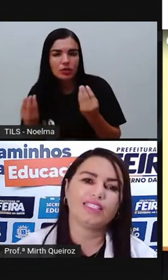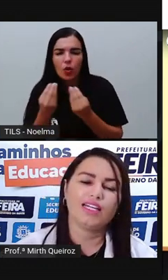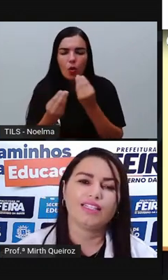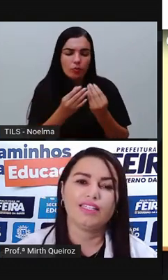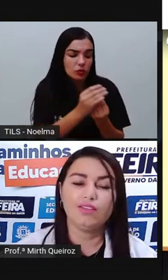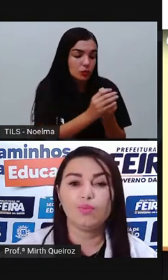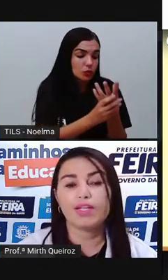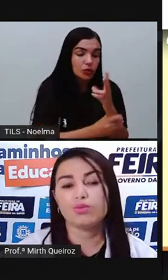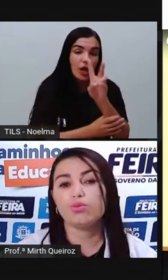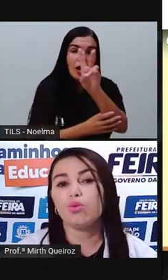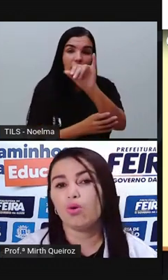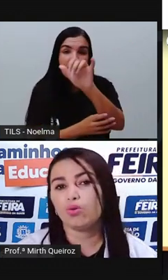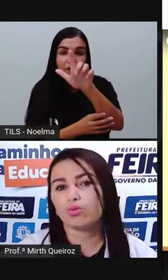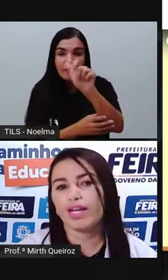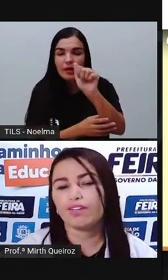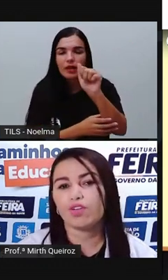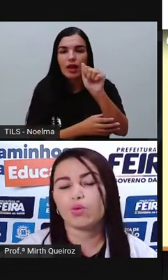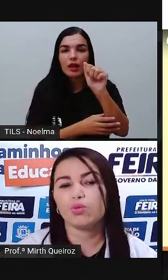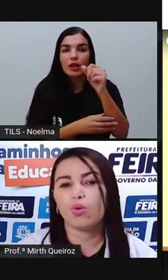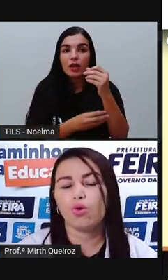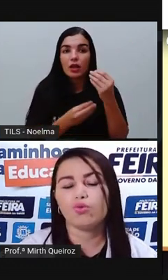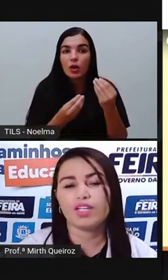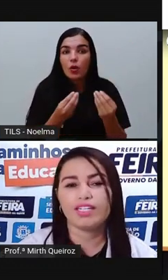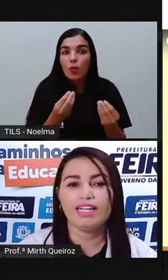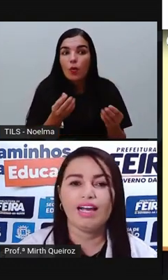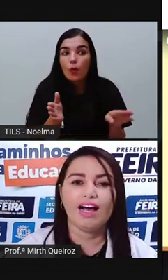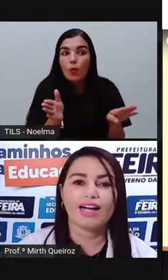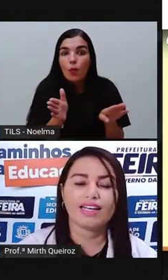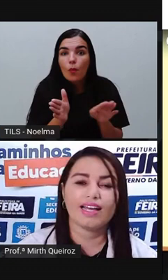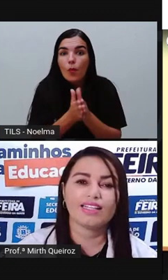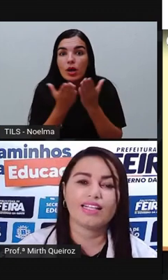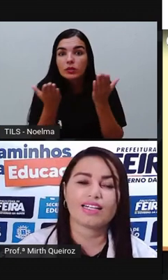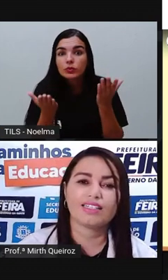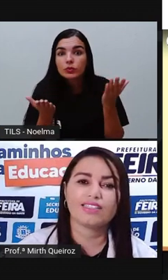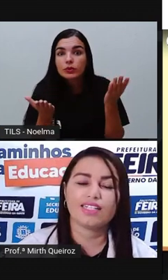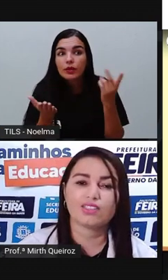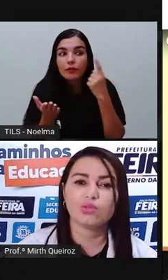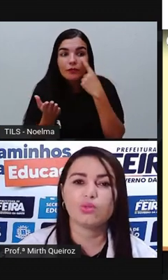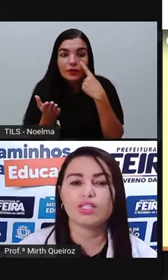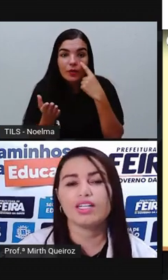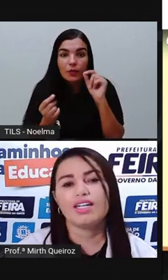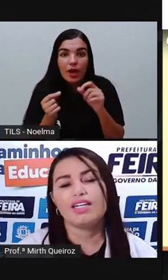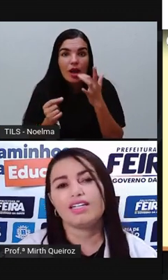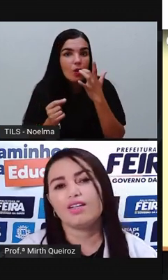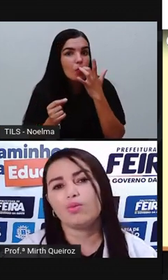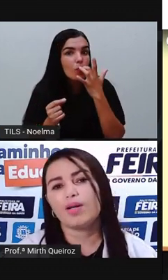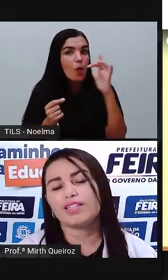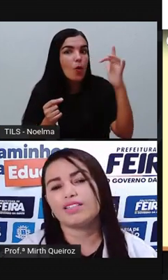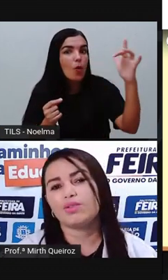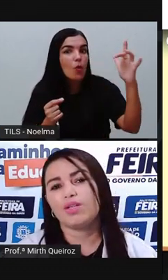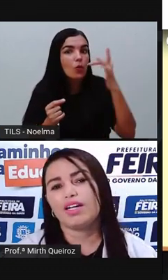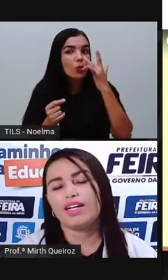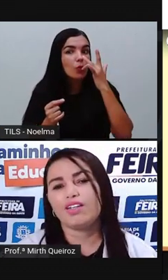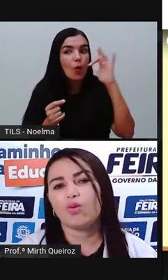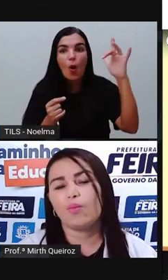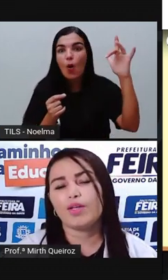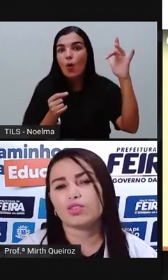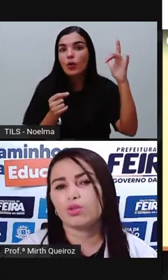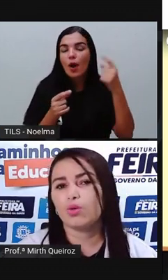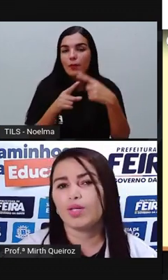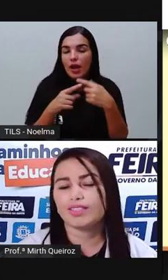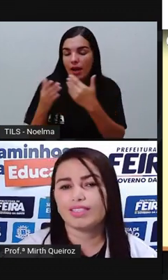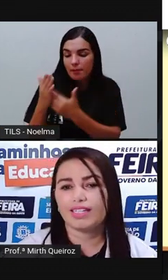mais no período do ouro, né? Que foi quando houve aí a queda da cana-de-açúcar e que o Brasil, ele